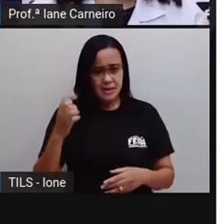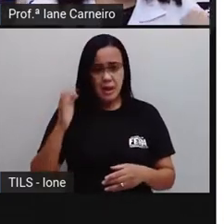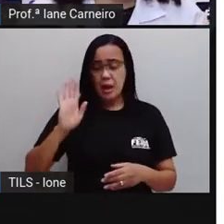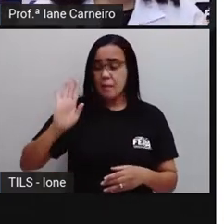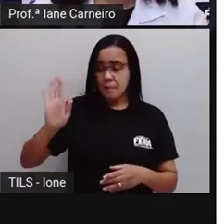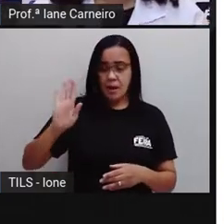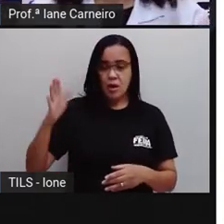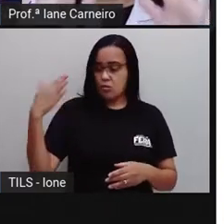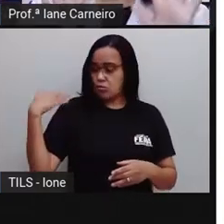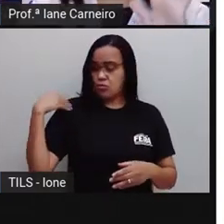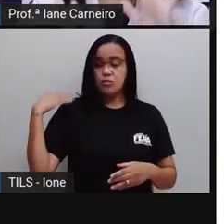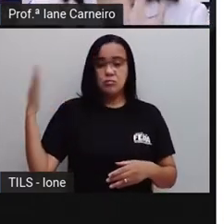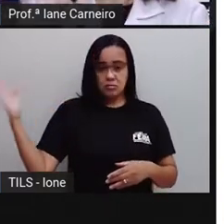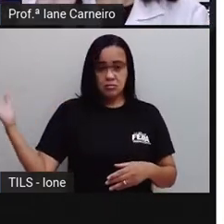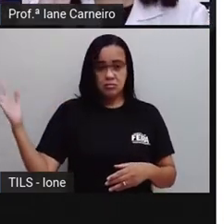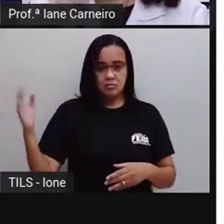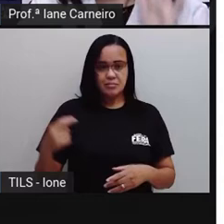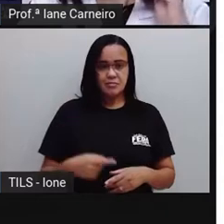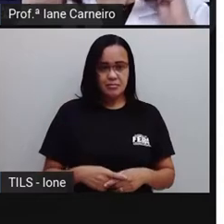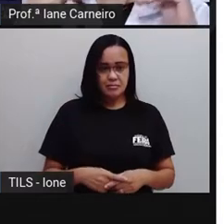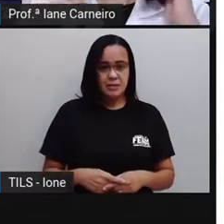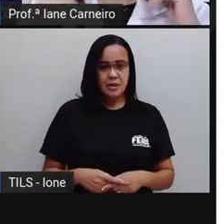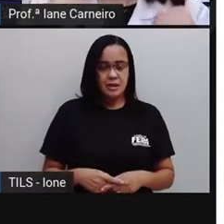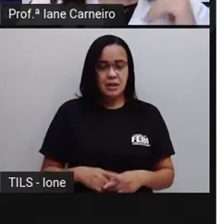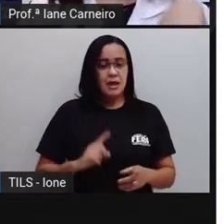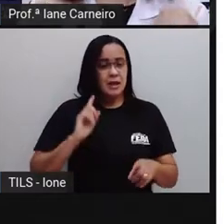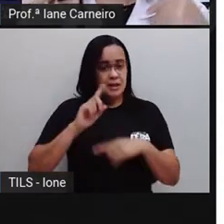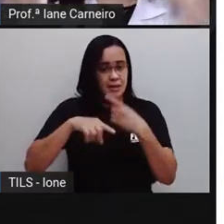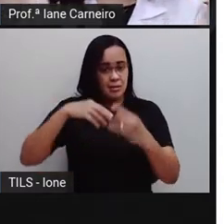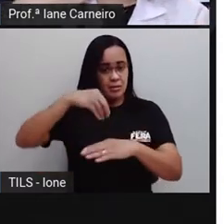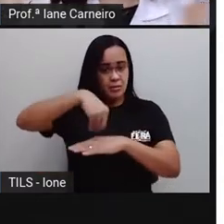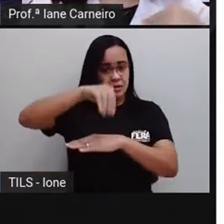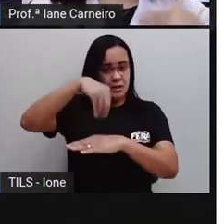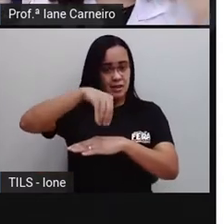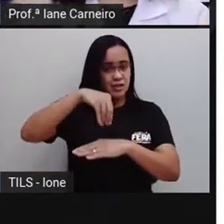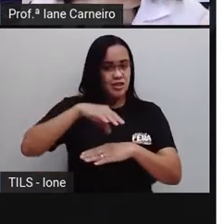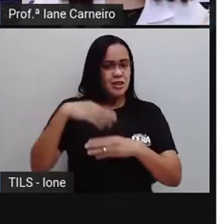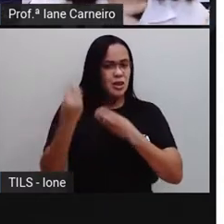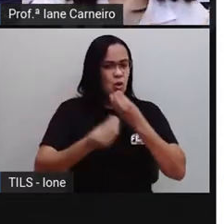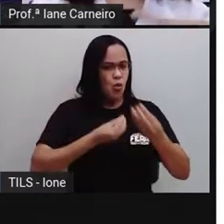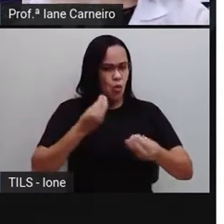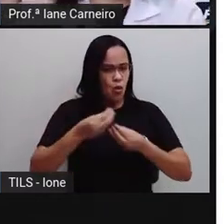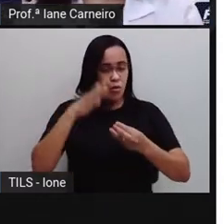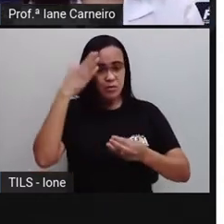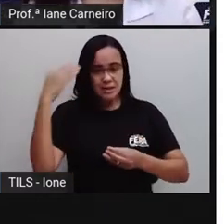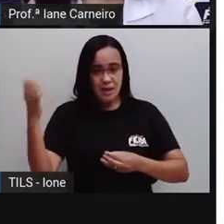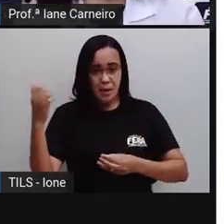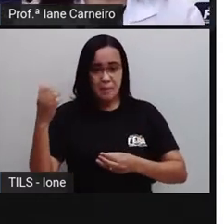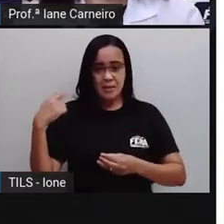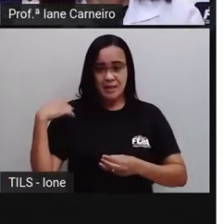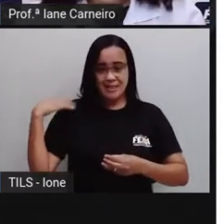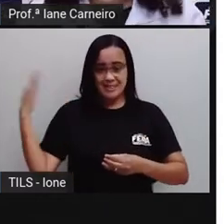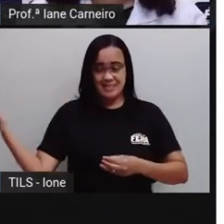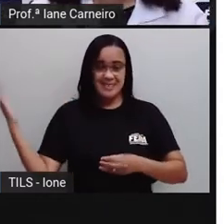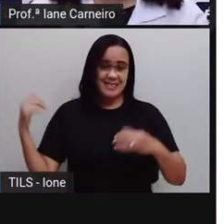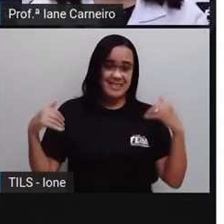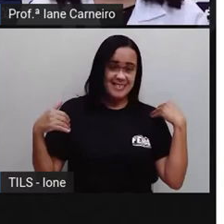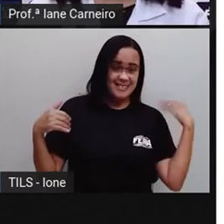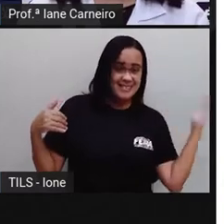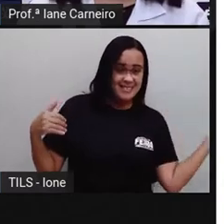direita, tá beleza? Daqui a pouco a Pró vai te dar outras dicas de como você descobrir qual é a mão direita, qual é a mão esquerda, tá bom?